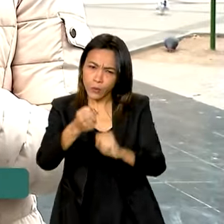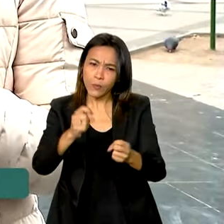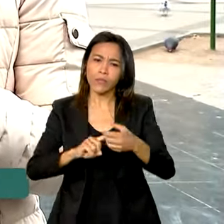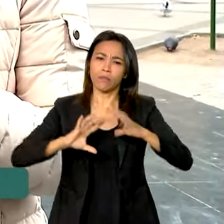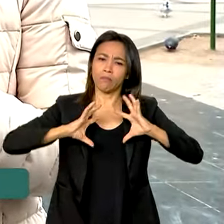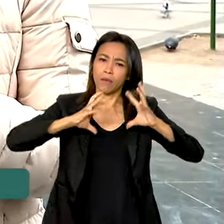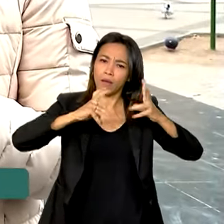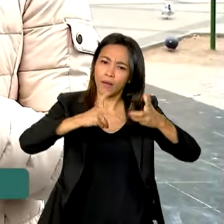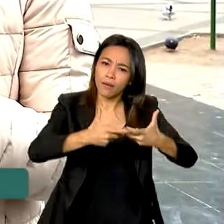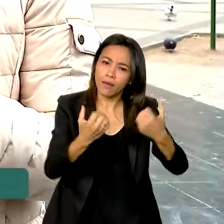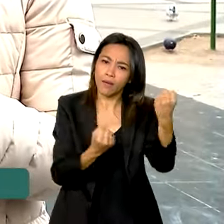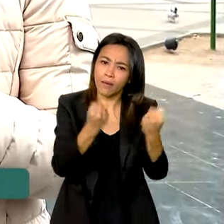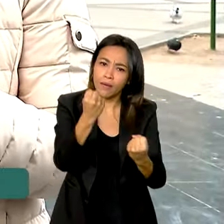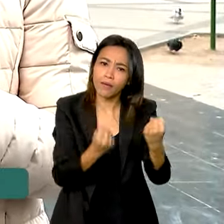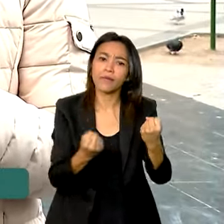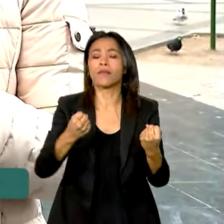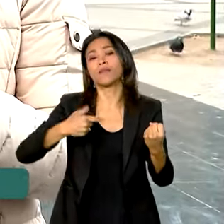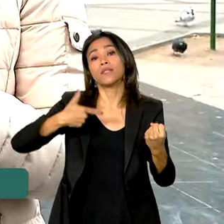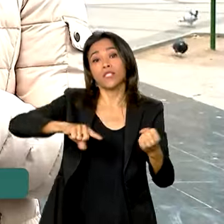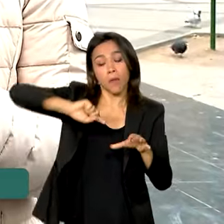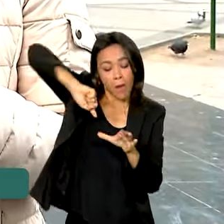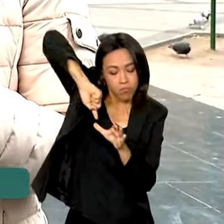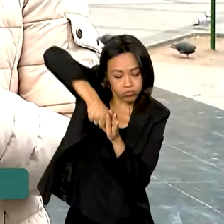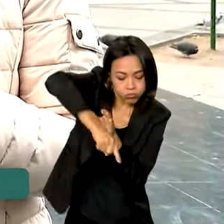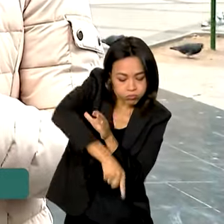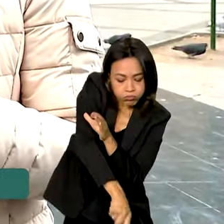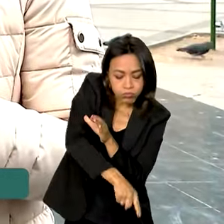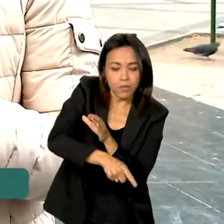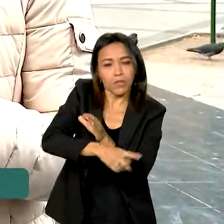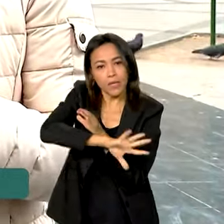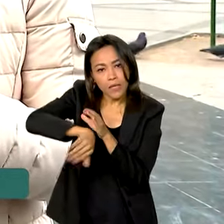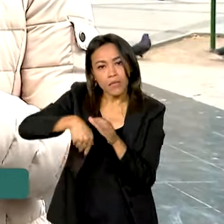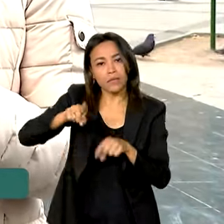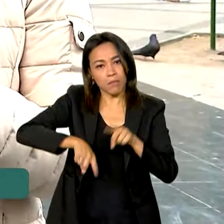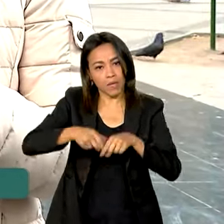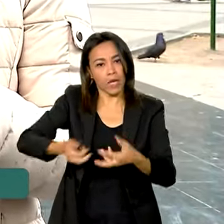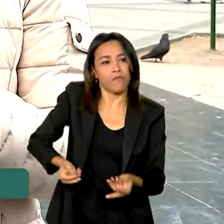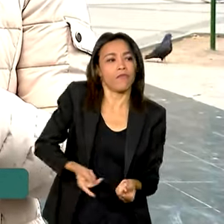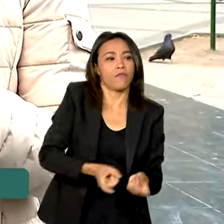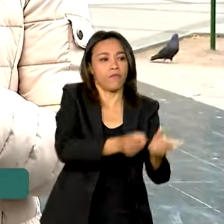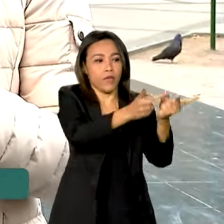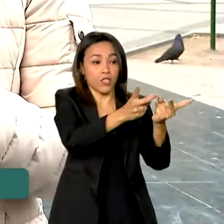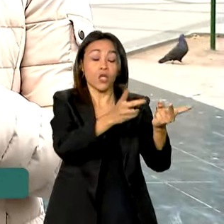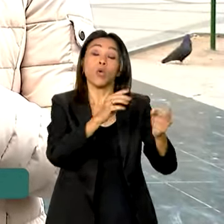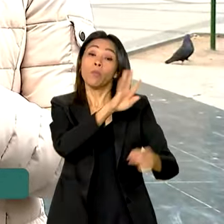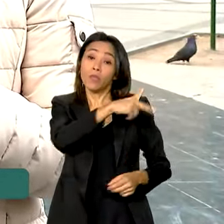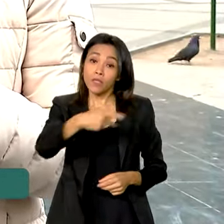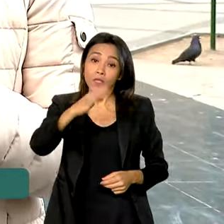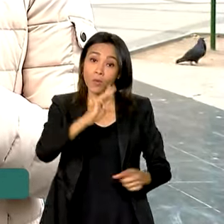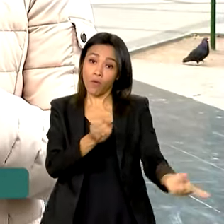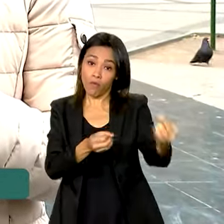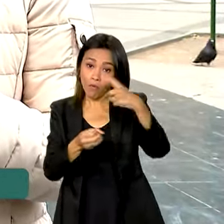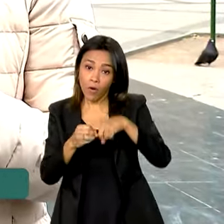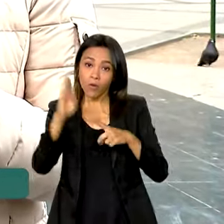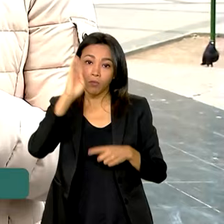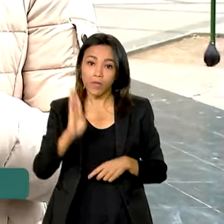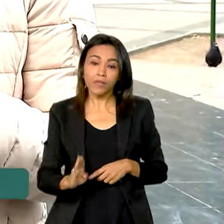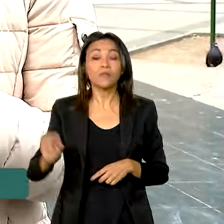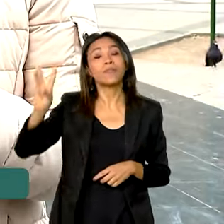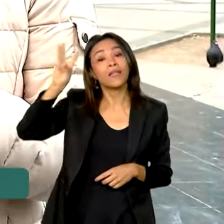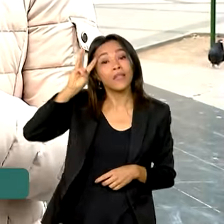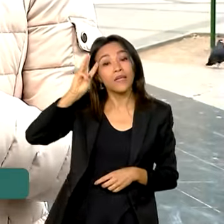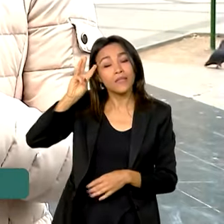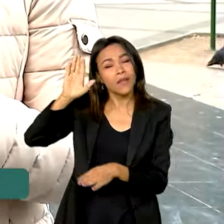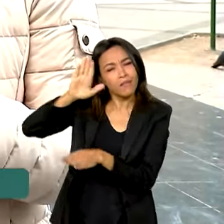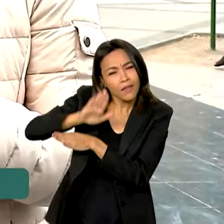aparelhos para terraplanagem e perfuração. O presidente Lula retorna ao Brasil no fim da tarde desta terça-feira.